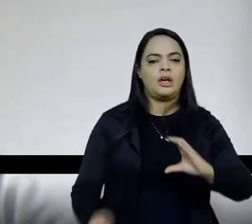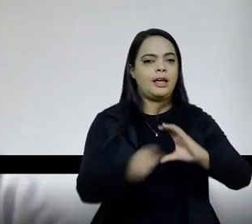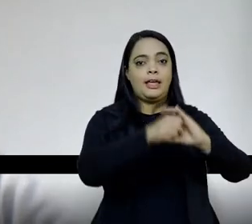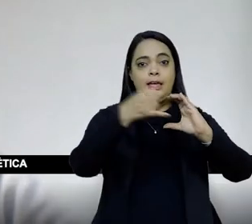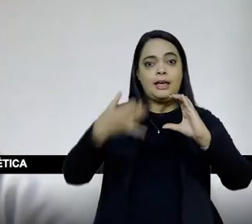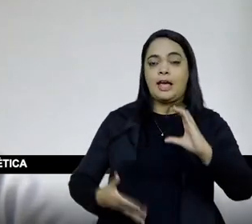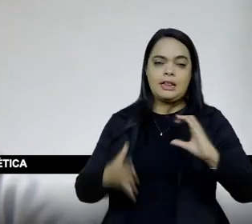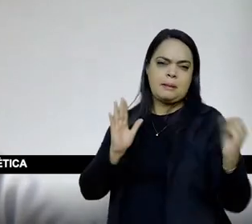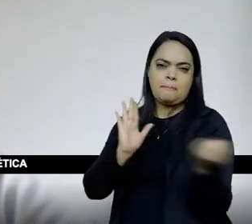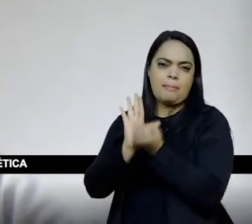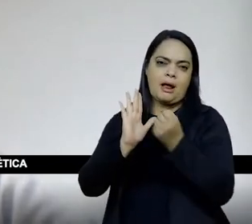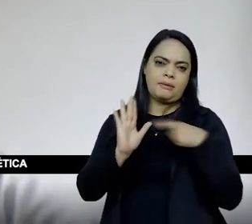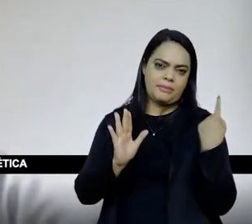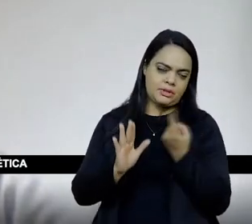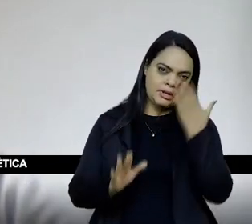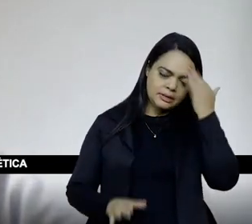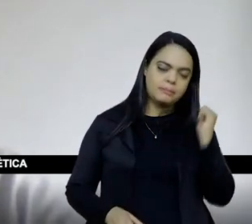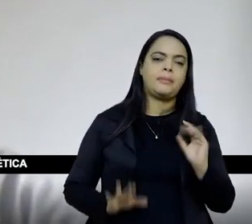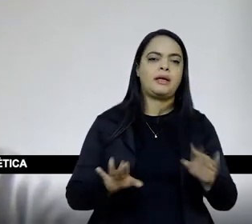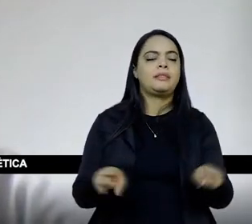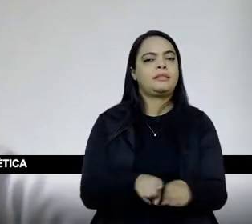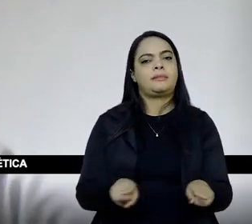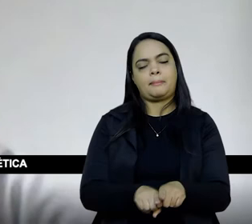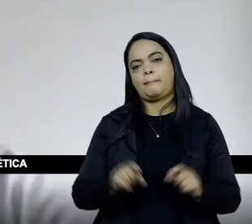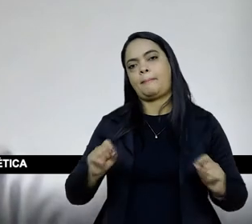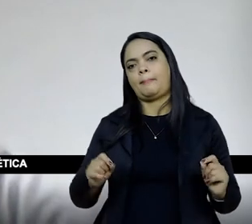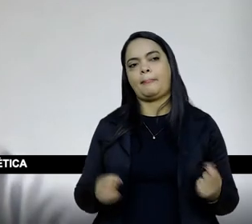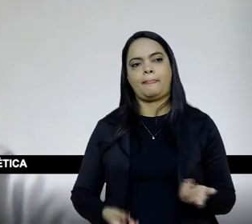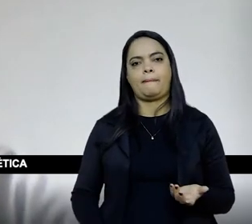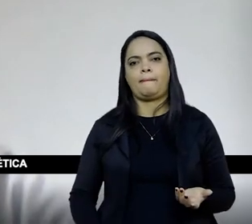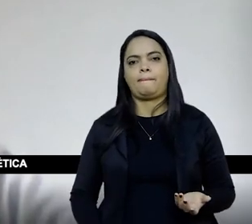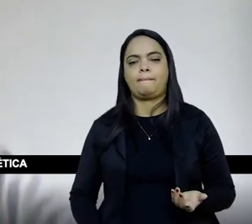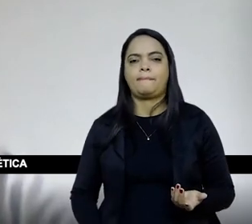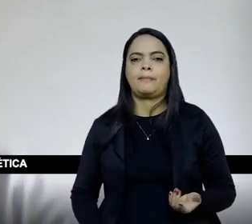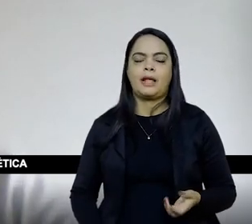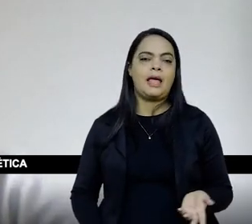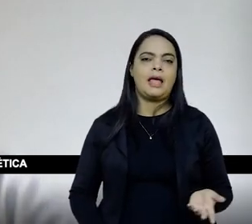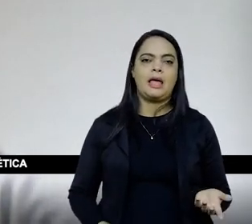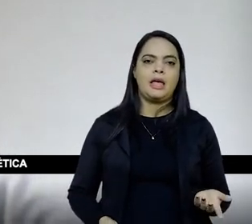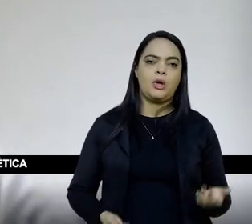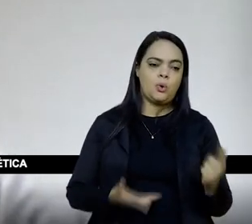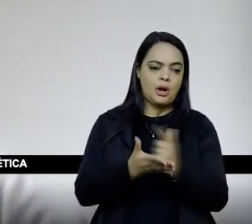marcantes sobre as quais o nosso olhar pega, mas é também estética do livro didático, né, que a gente tinha mudado